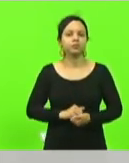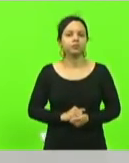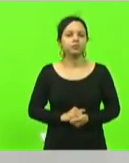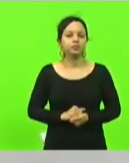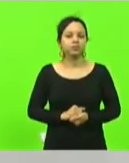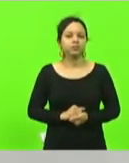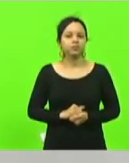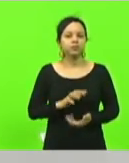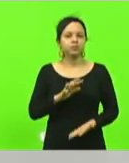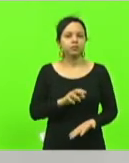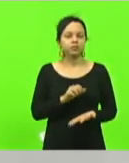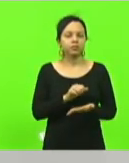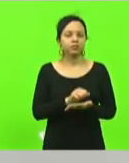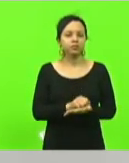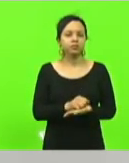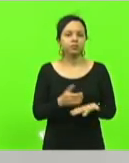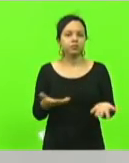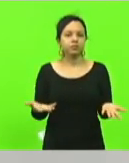deixar aqui